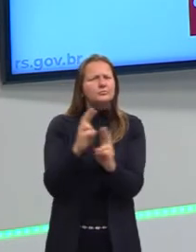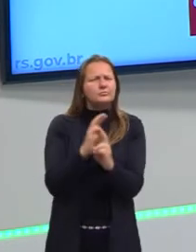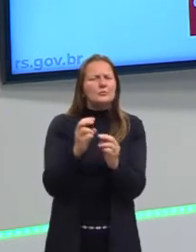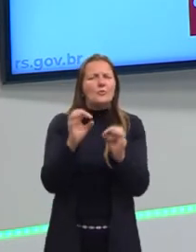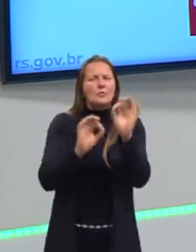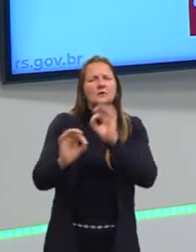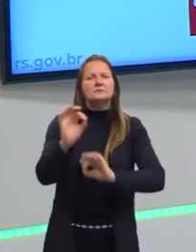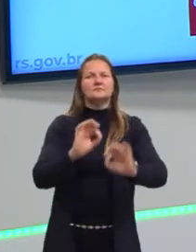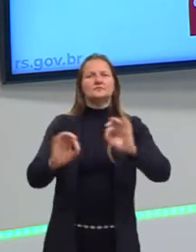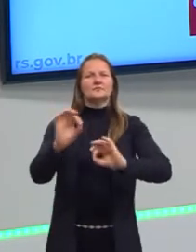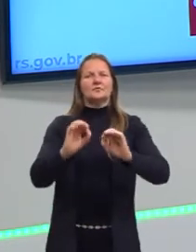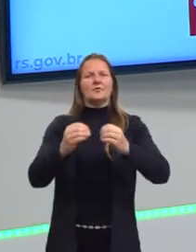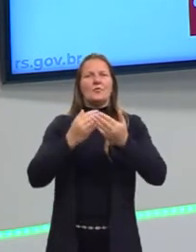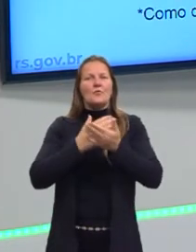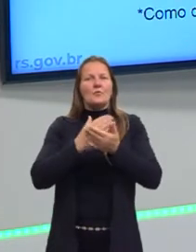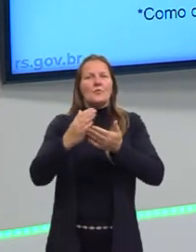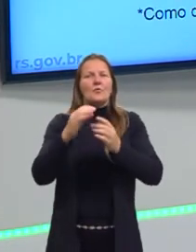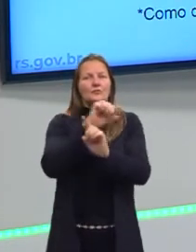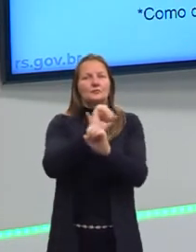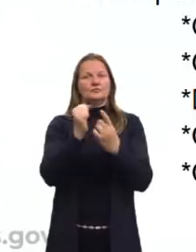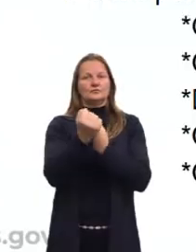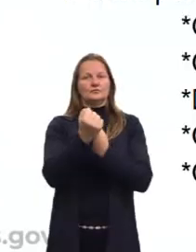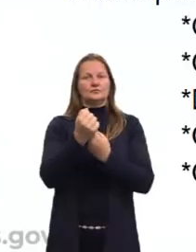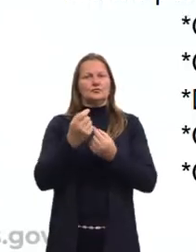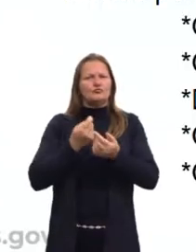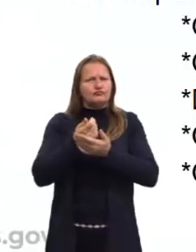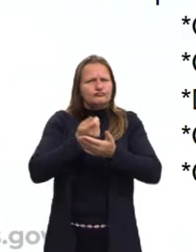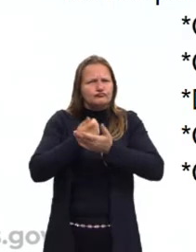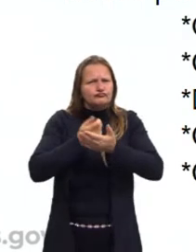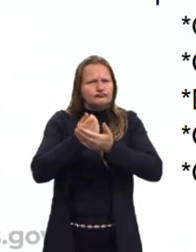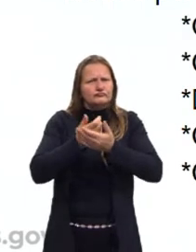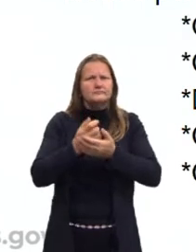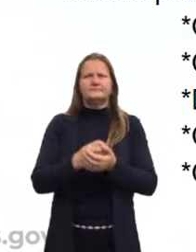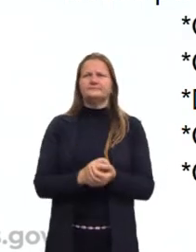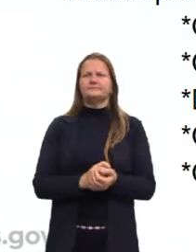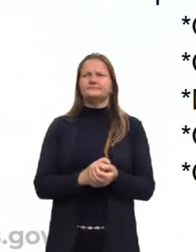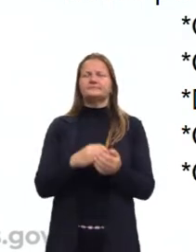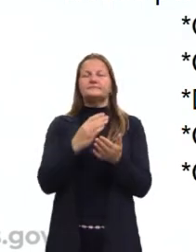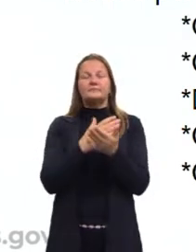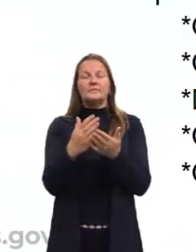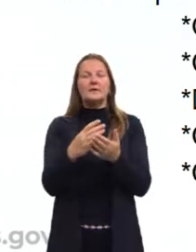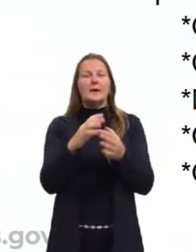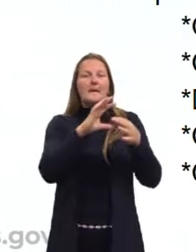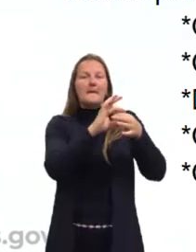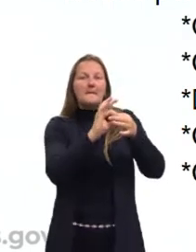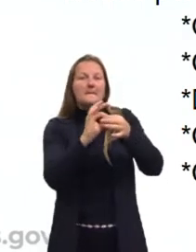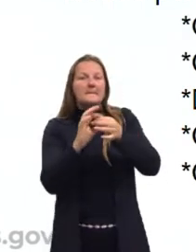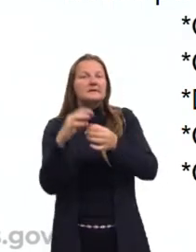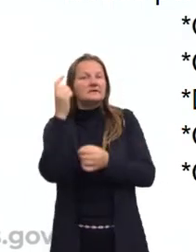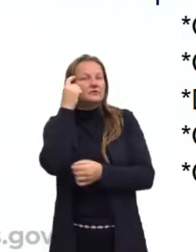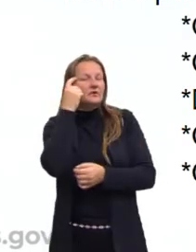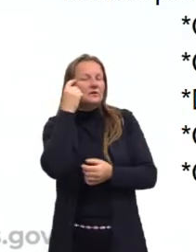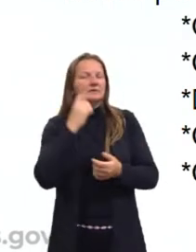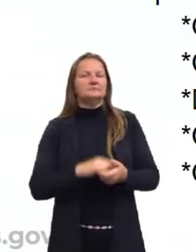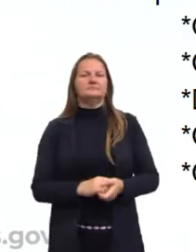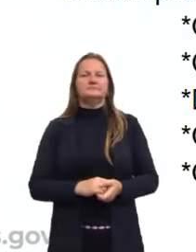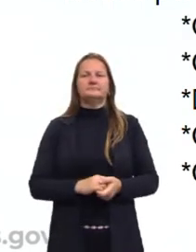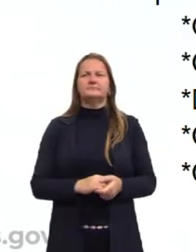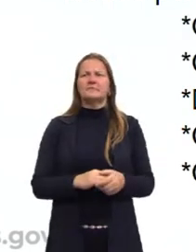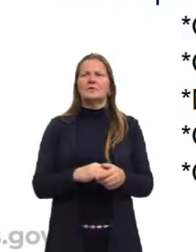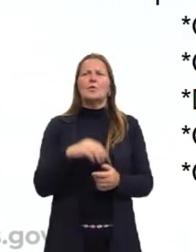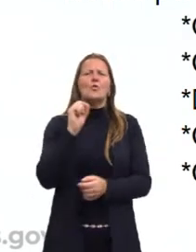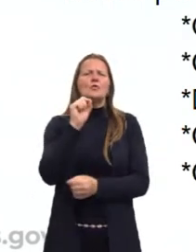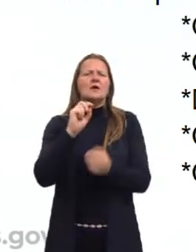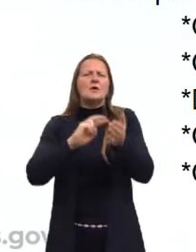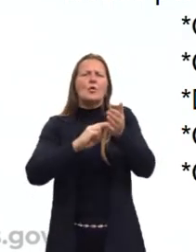se organizou a sociedade de consumo. Olha, começando a problematizar nossa aula, então consumo é um